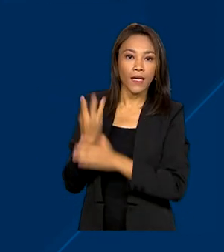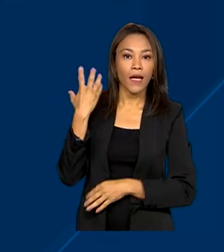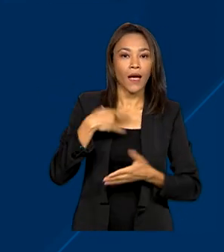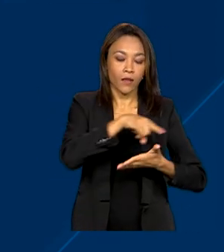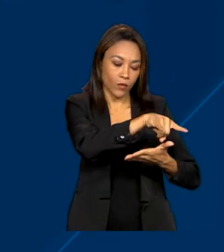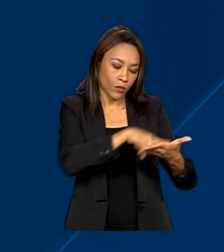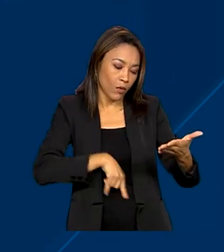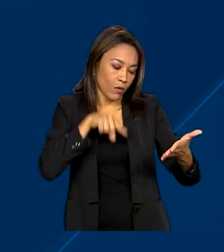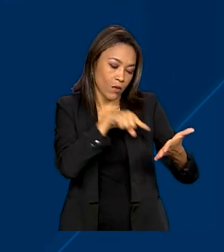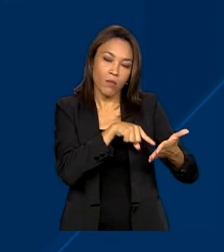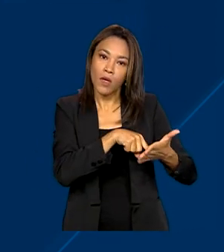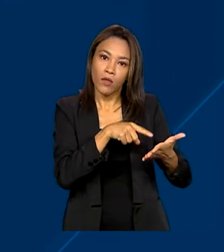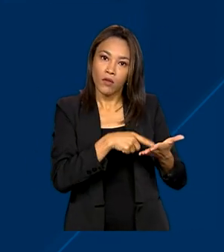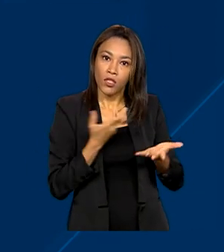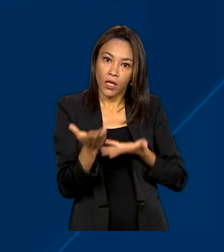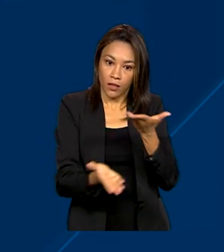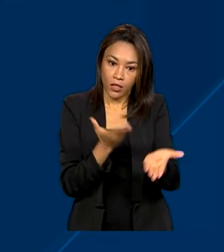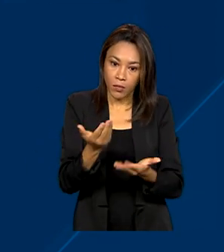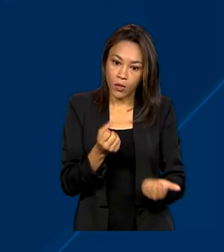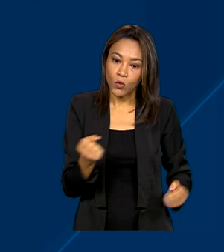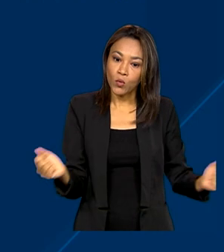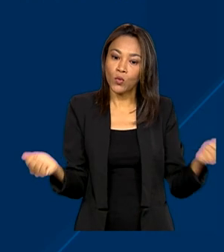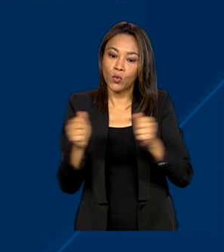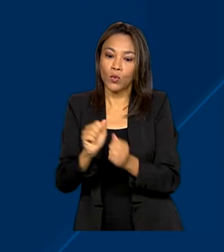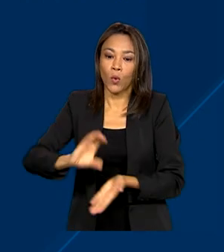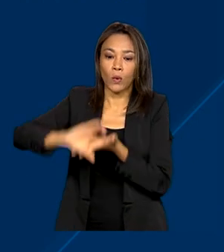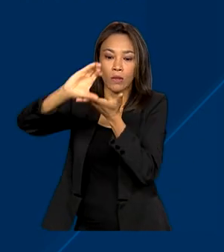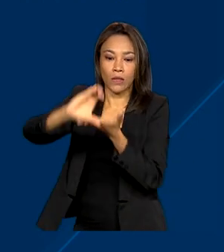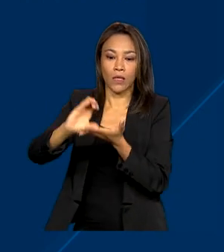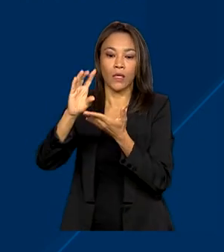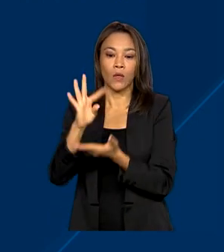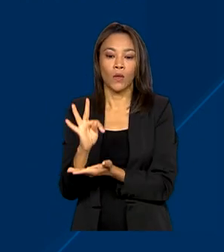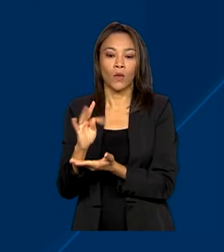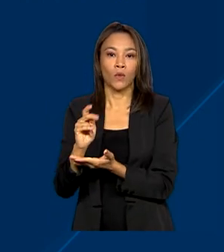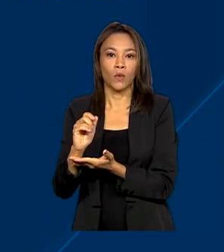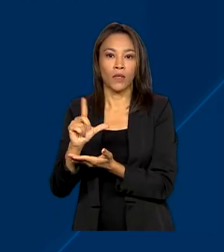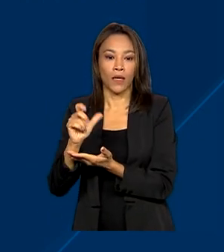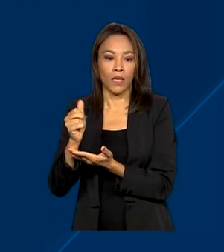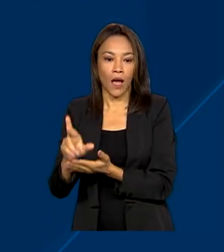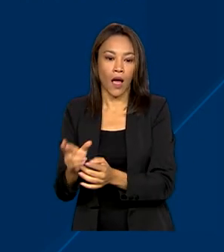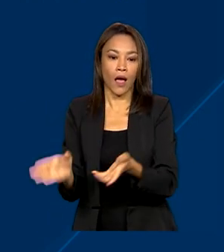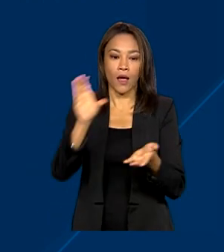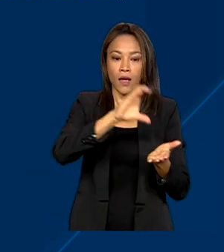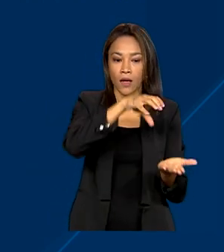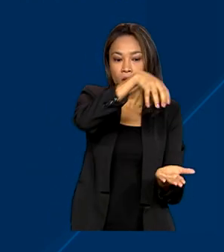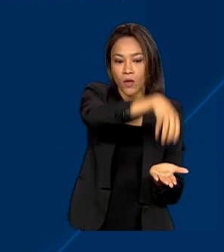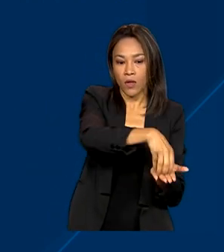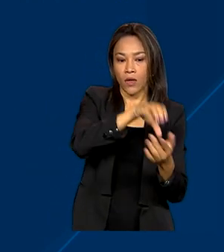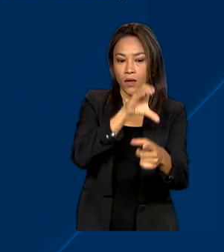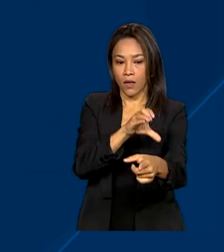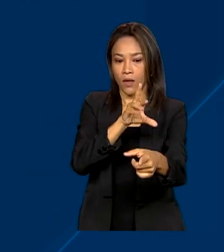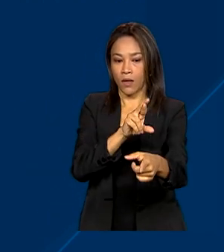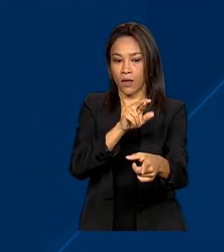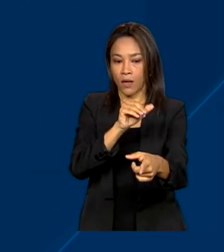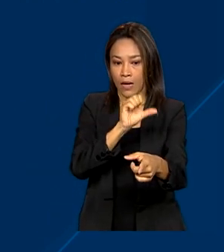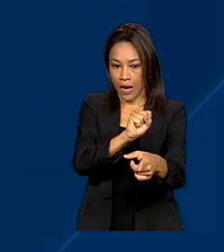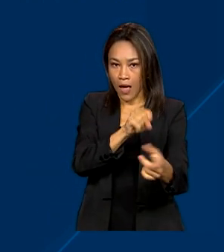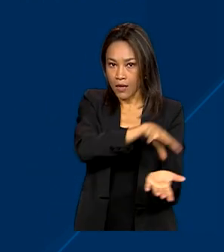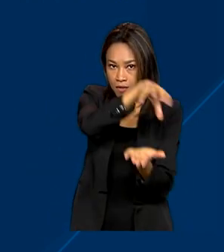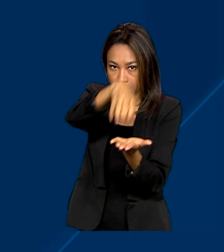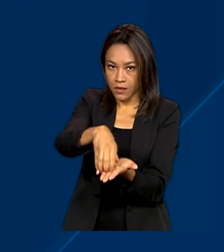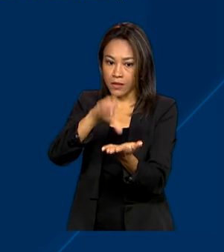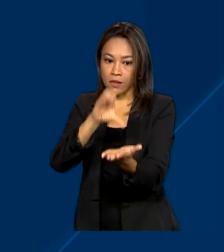atendimento junto aos conselhos tutelares, CRAS e CREAS para atendimento das vítimas crianças, adolescentes,